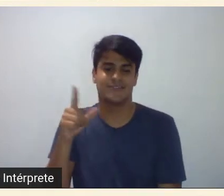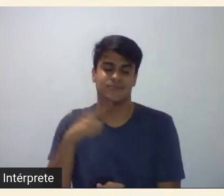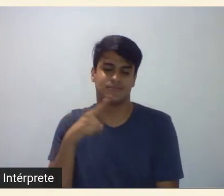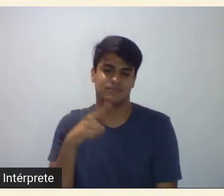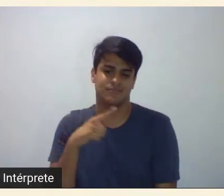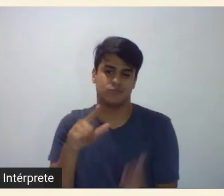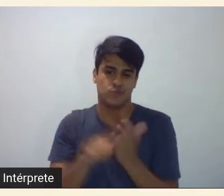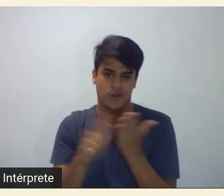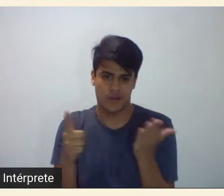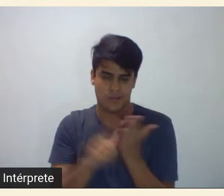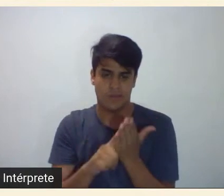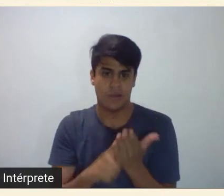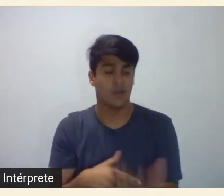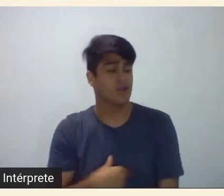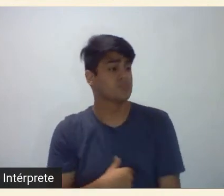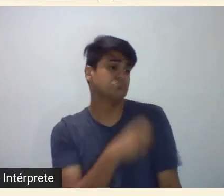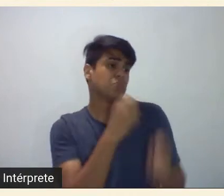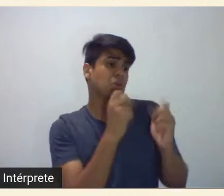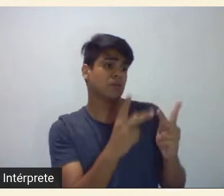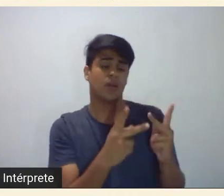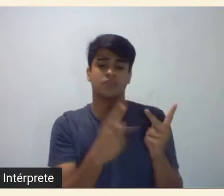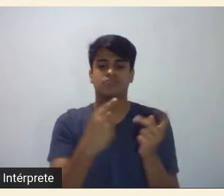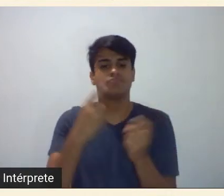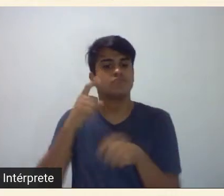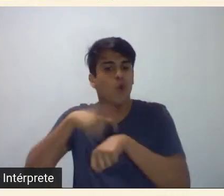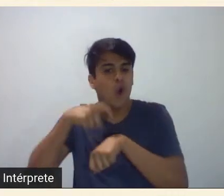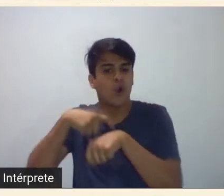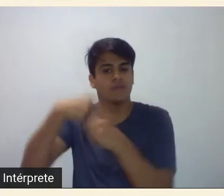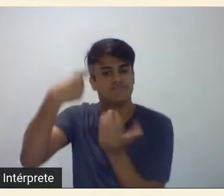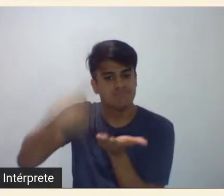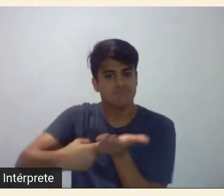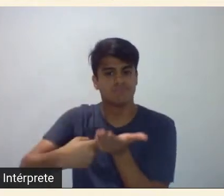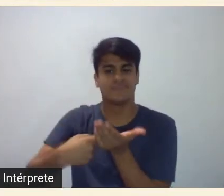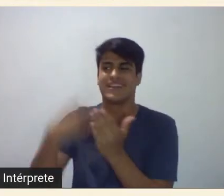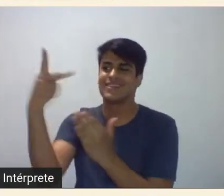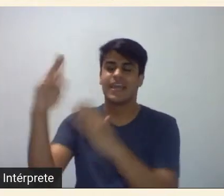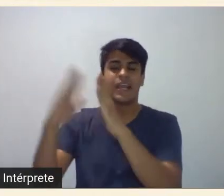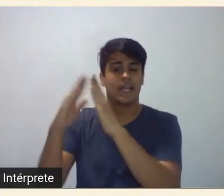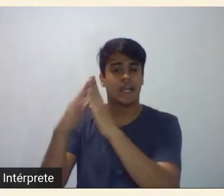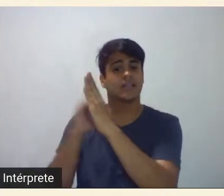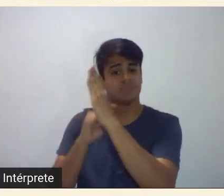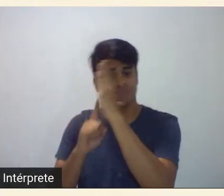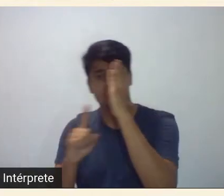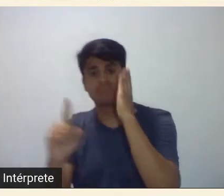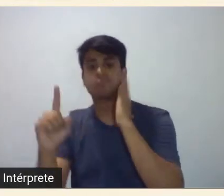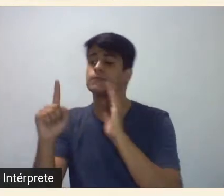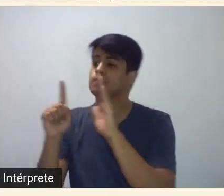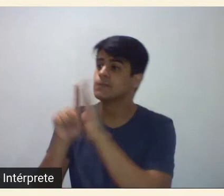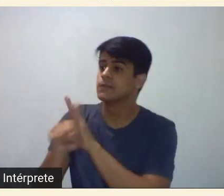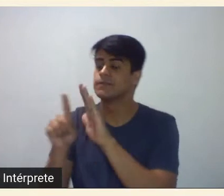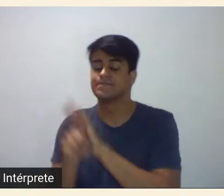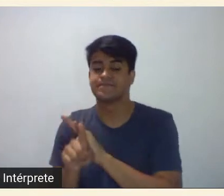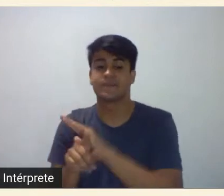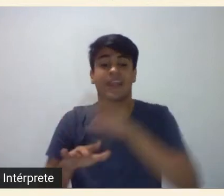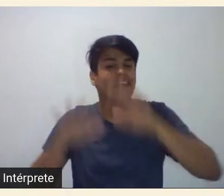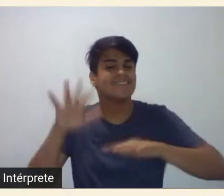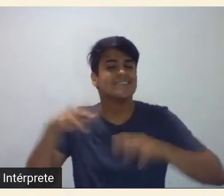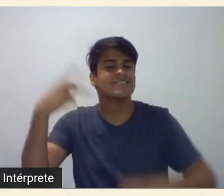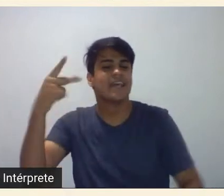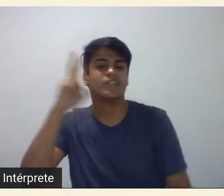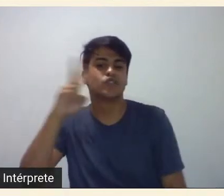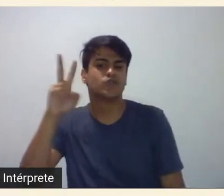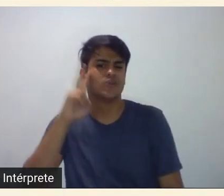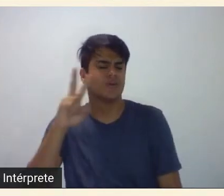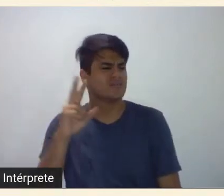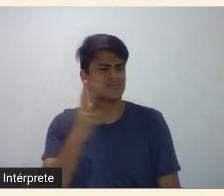ele dizia tudo bem então me marcava a hora eu ia na casa dele sentava lá e perguntava e ele me dava por exemplo uma história que não